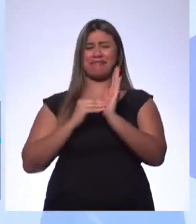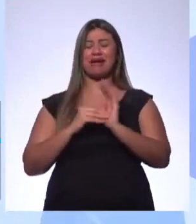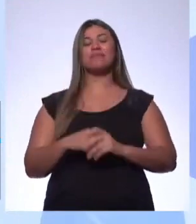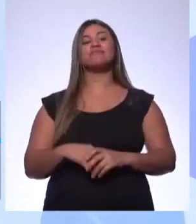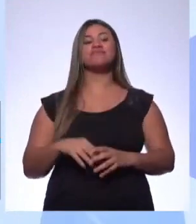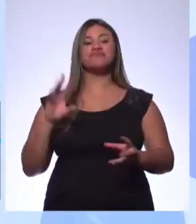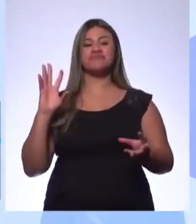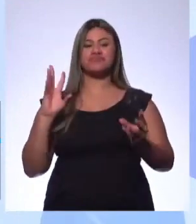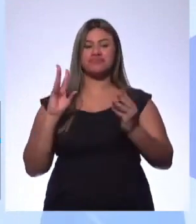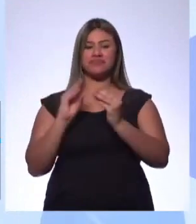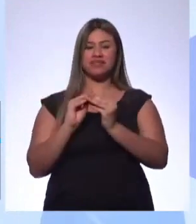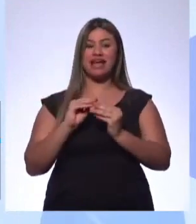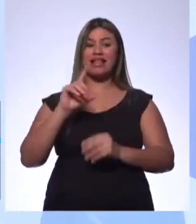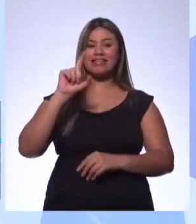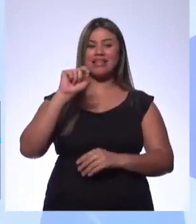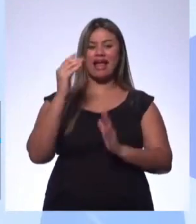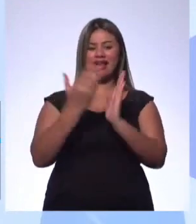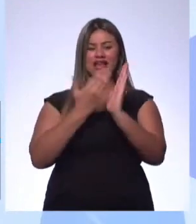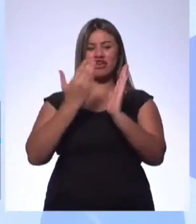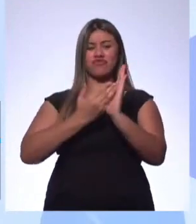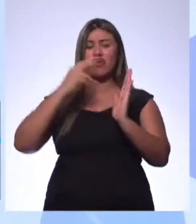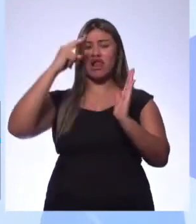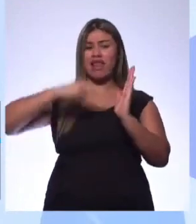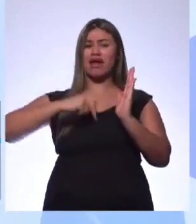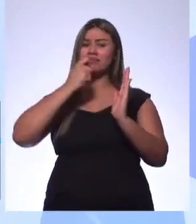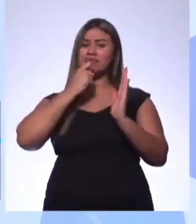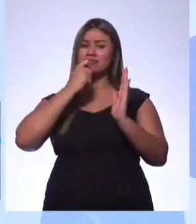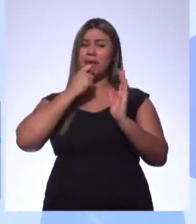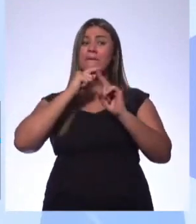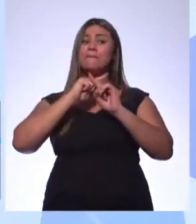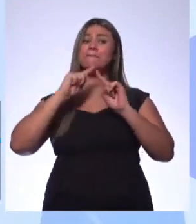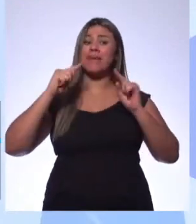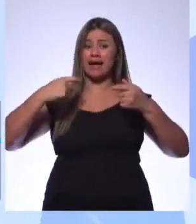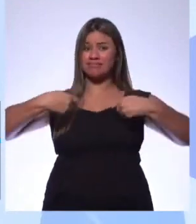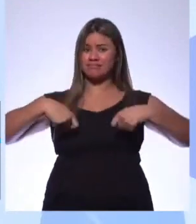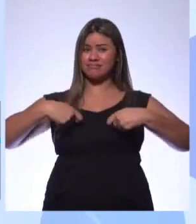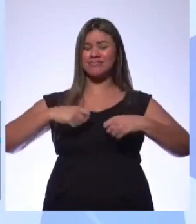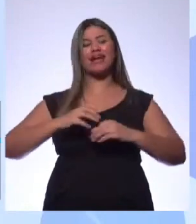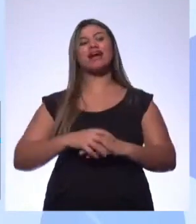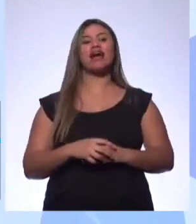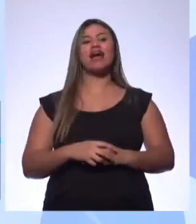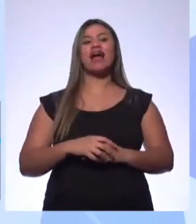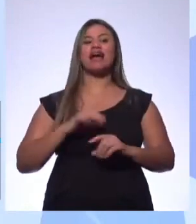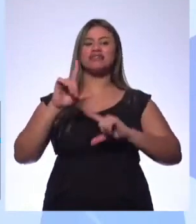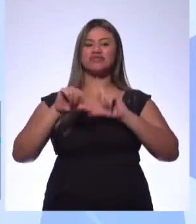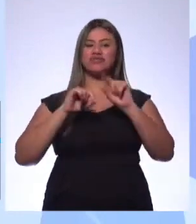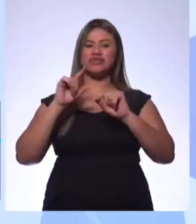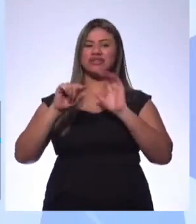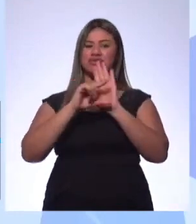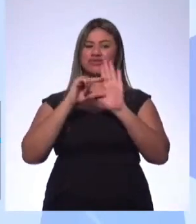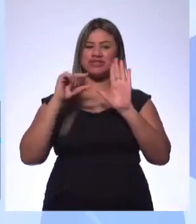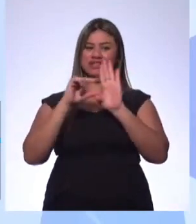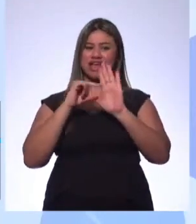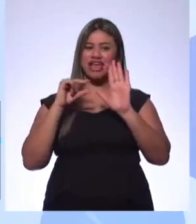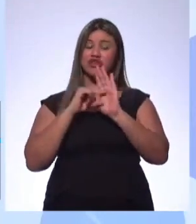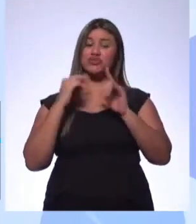chama-se 10 livros que você não vai ler, mas deveria. Antes de passar para a tela, é assim. A gente separou um trecho, porque são 10 livros, então separamos um